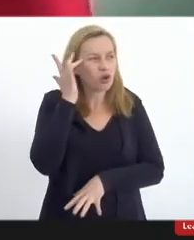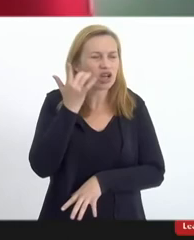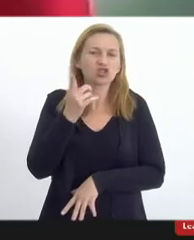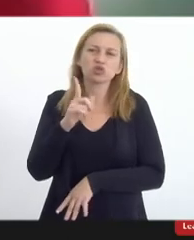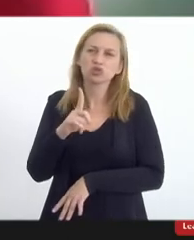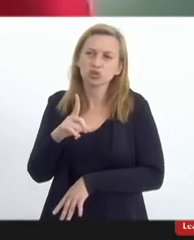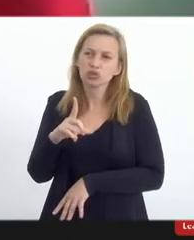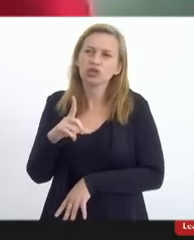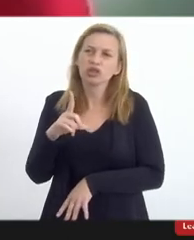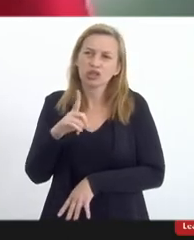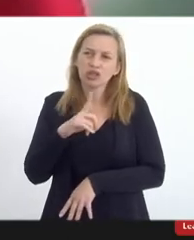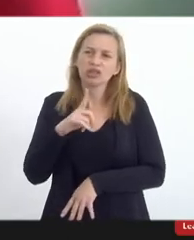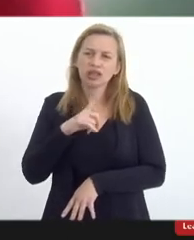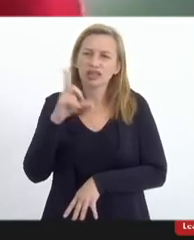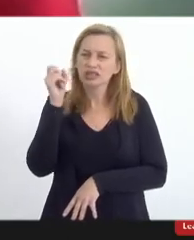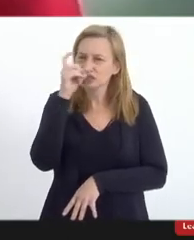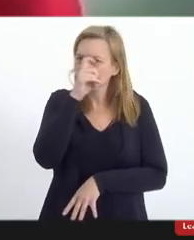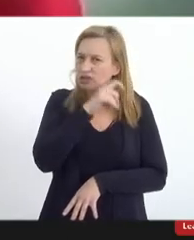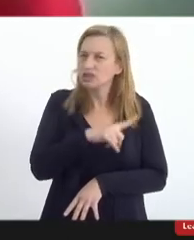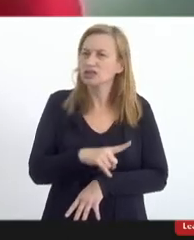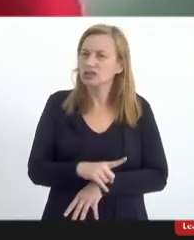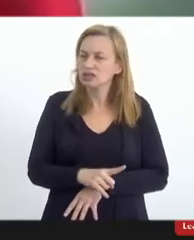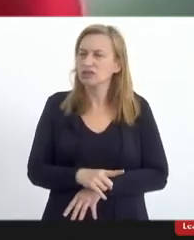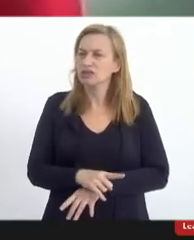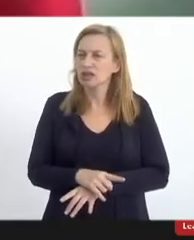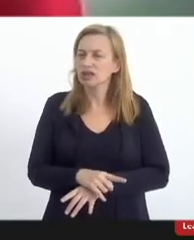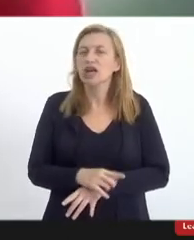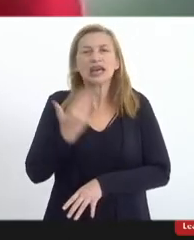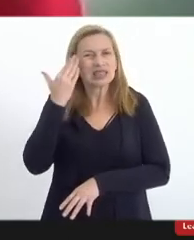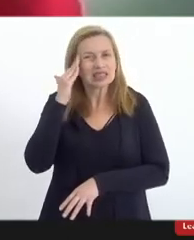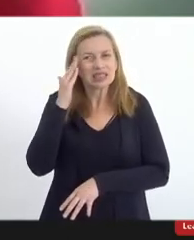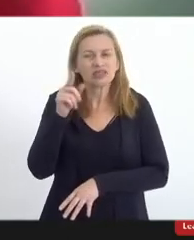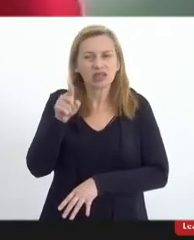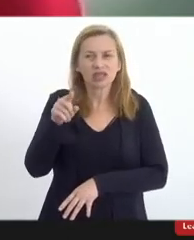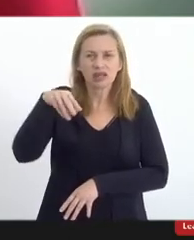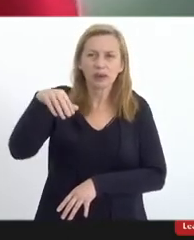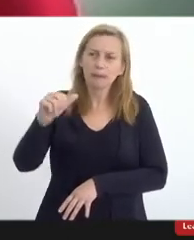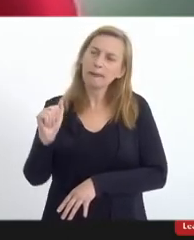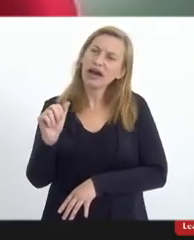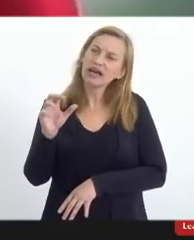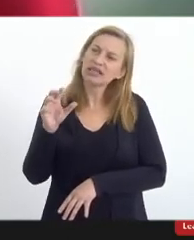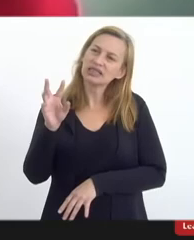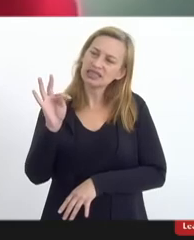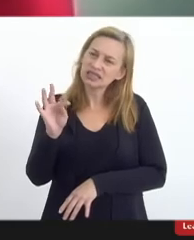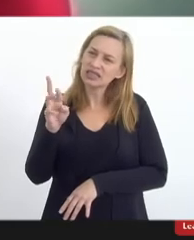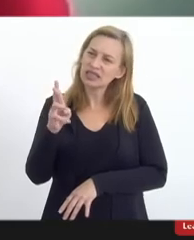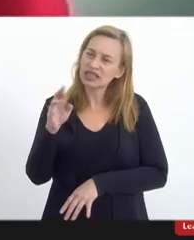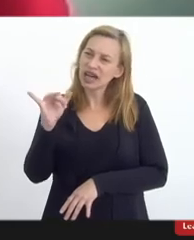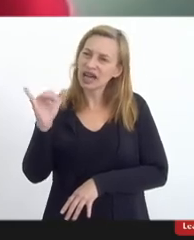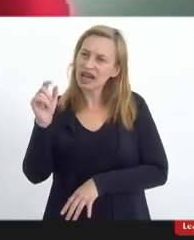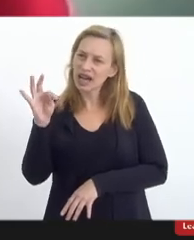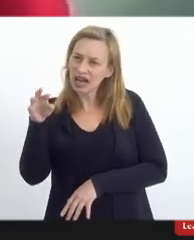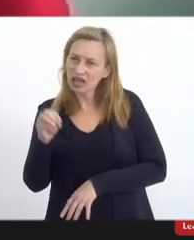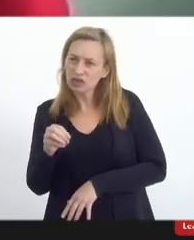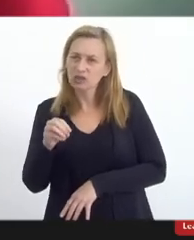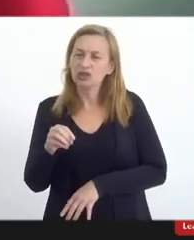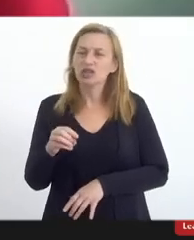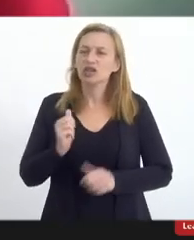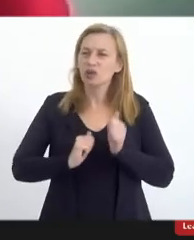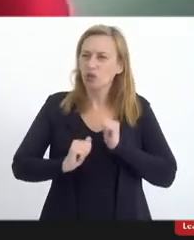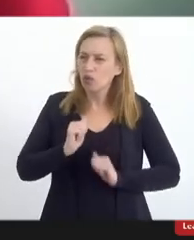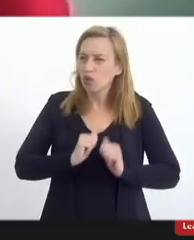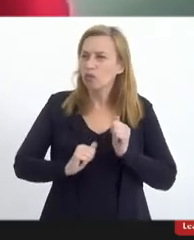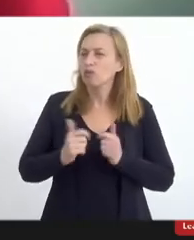religiões e entendo que esse matriarcado de alguma maneira incomoda dentro do cenário